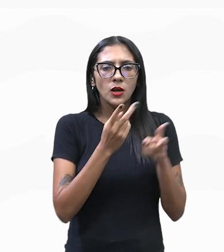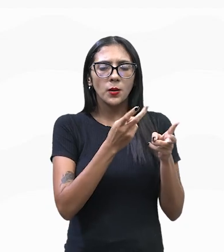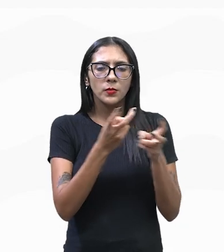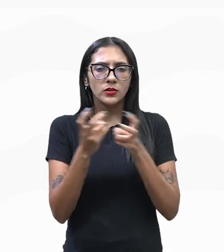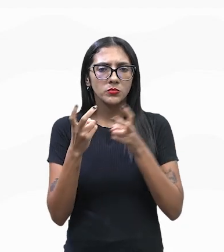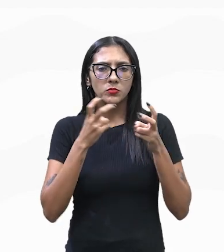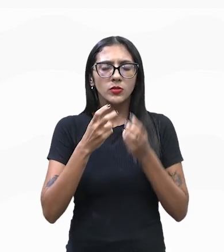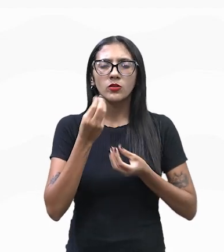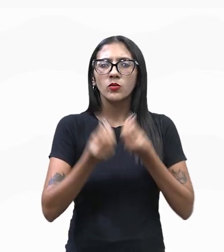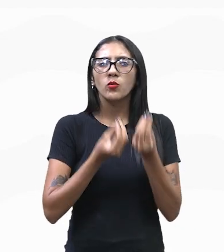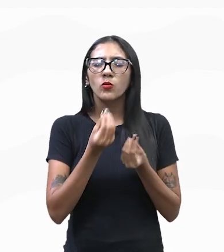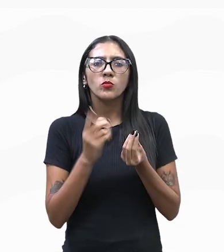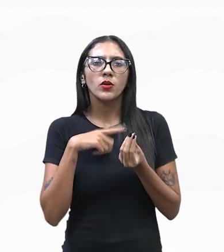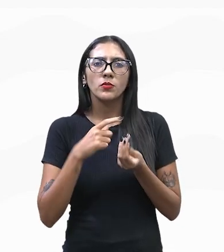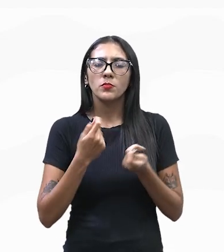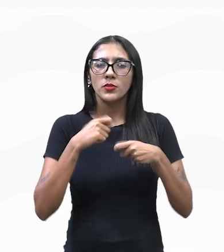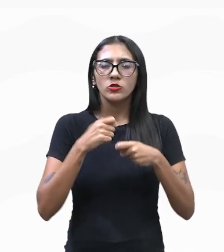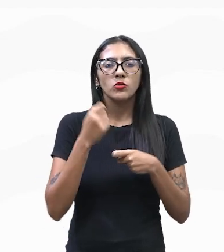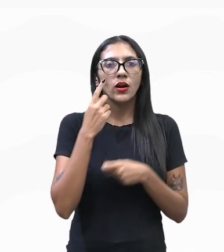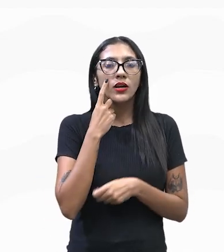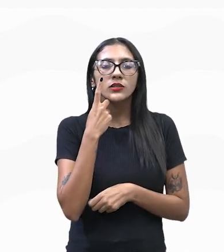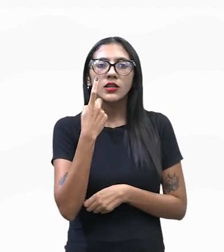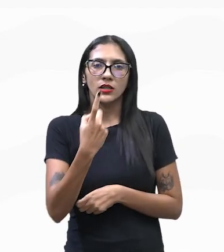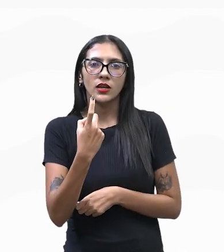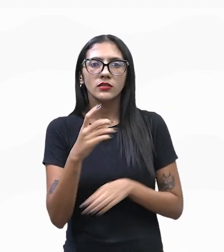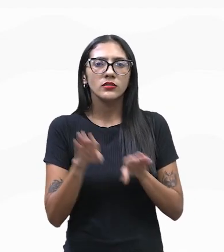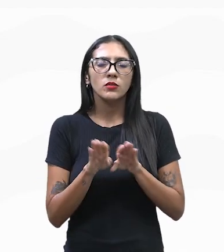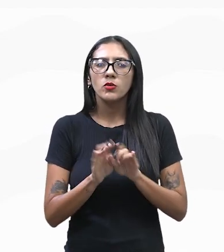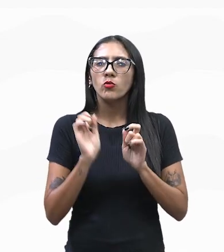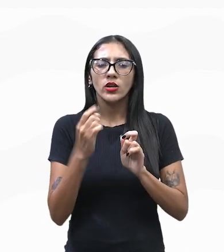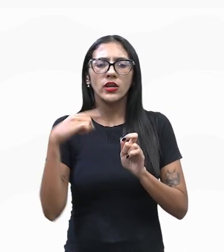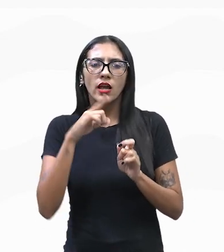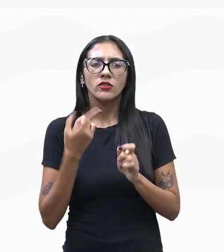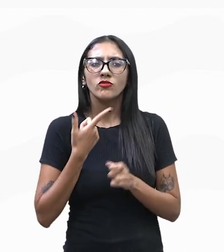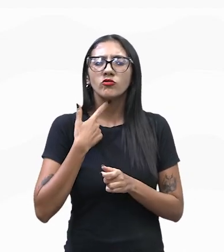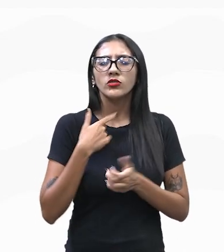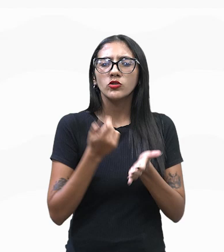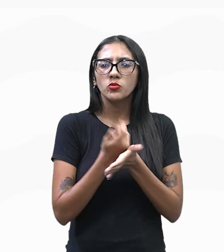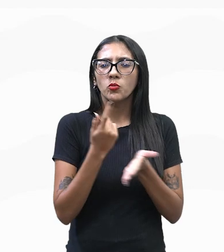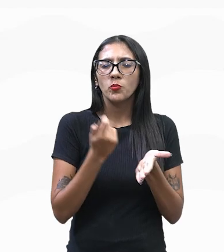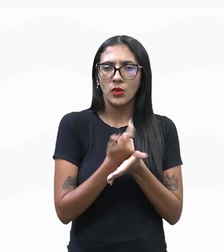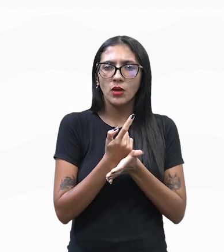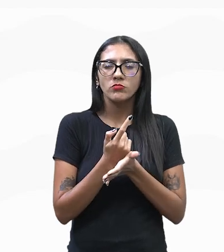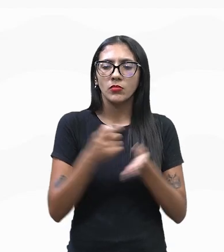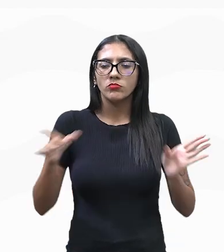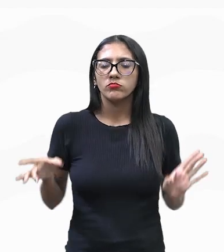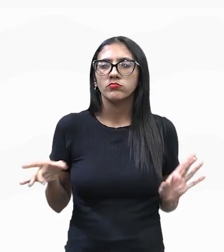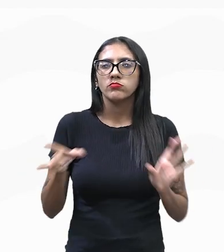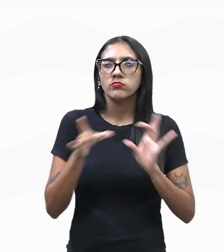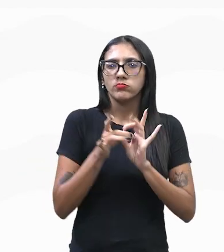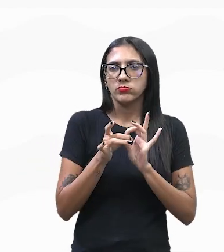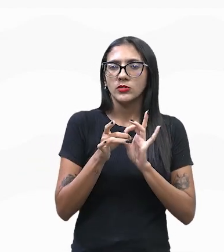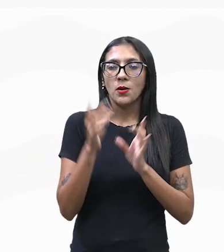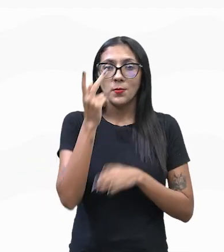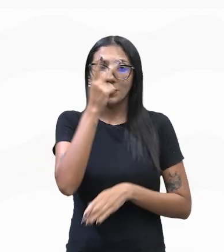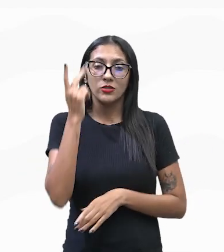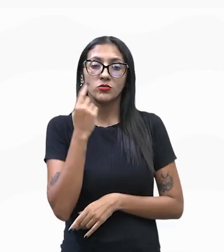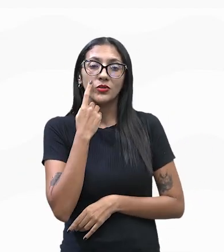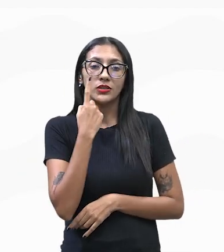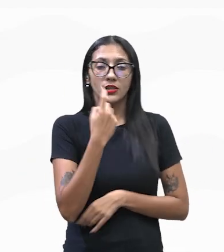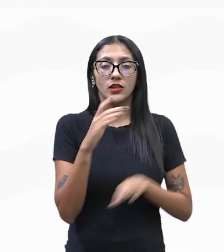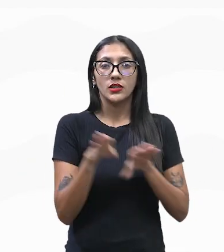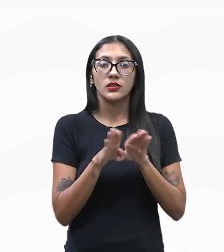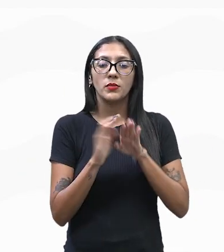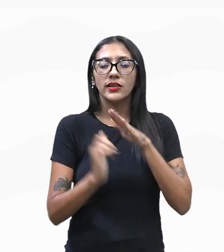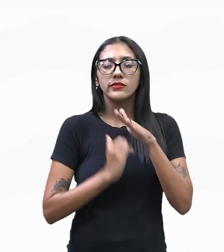as necessidades do cliente e o seu desejo. De uma forma de gerar valor para ambos o cliente e a organização que está